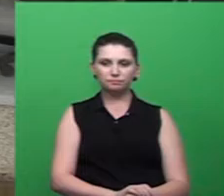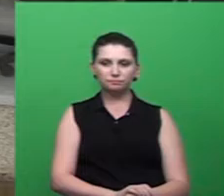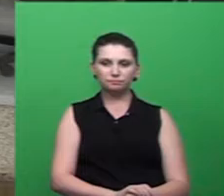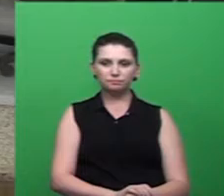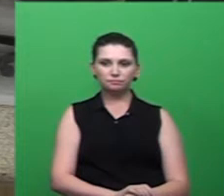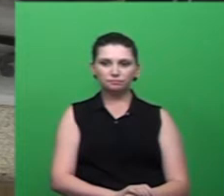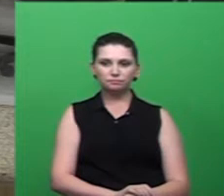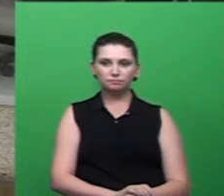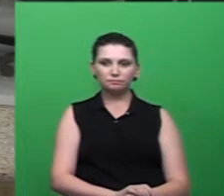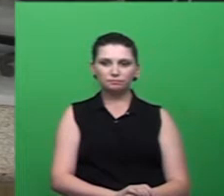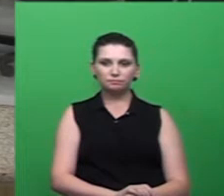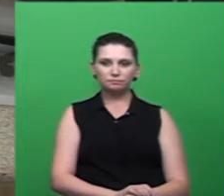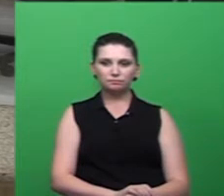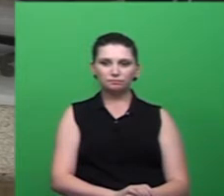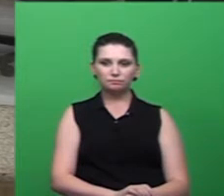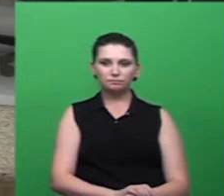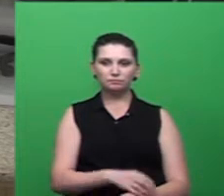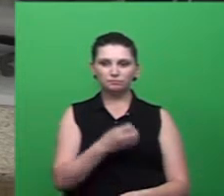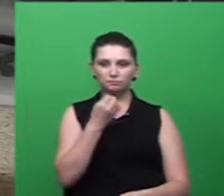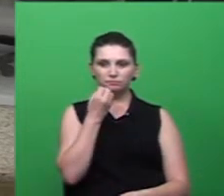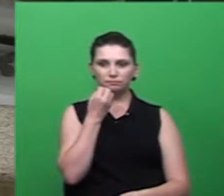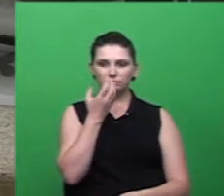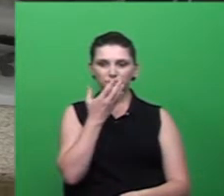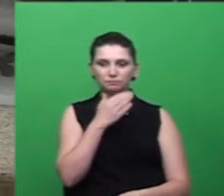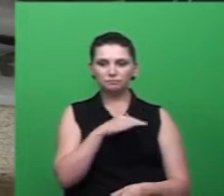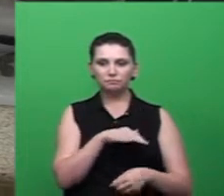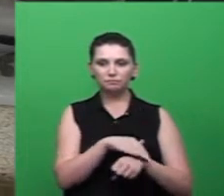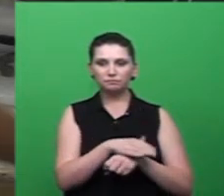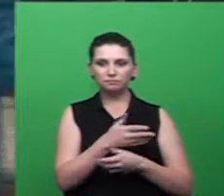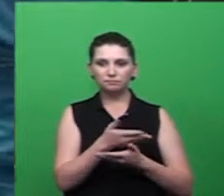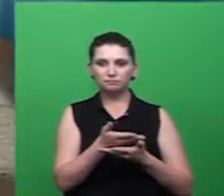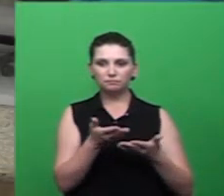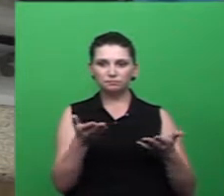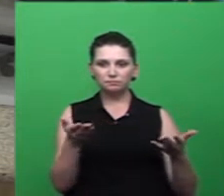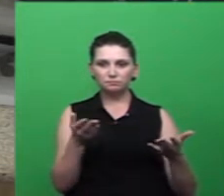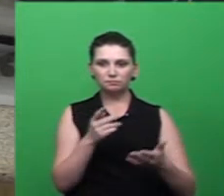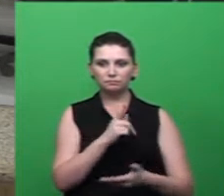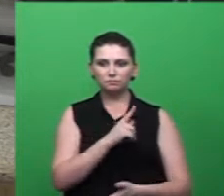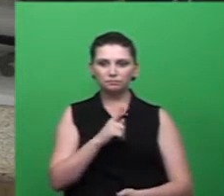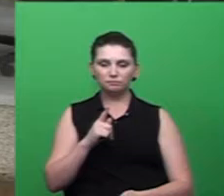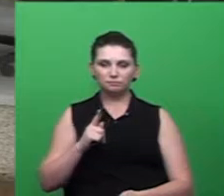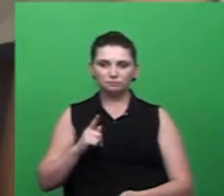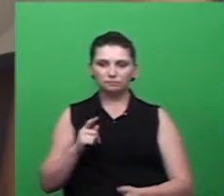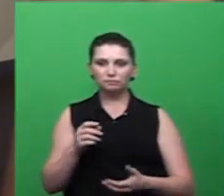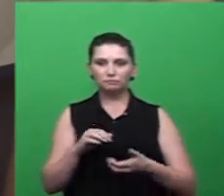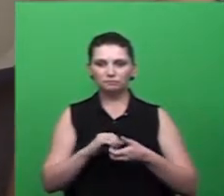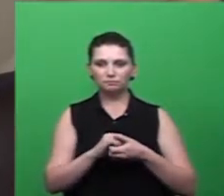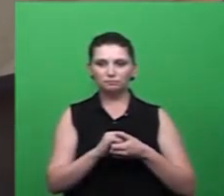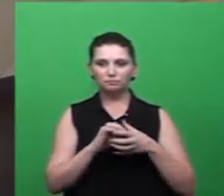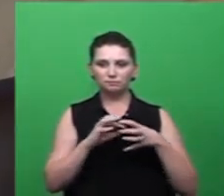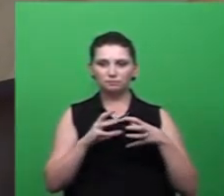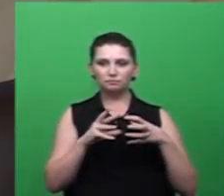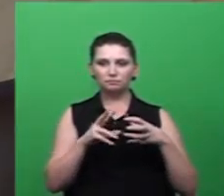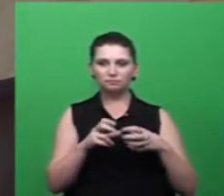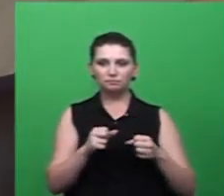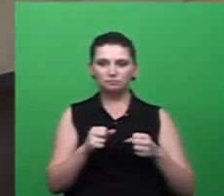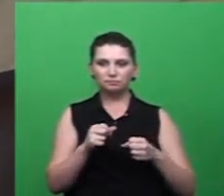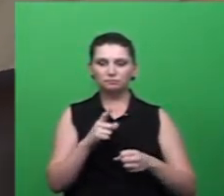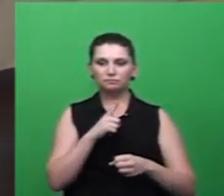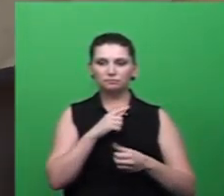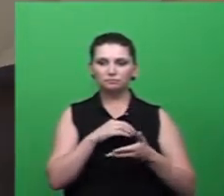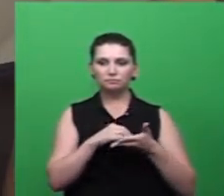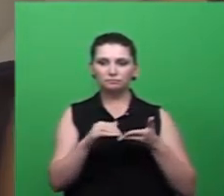Boa noite a todos. Cumprimentando o presidente, cumprimento aos demais vereadores da casa. Ao secretário Vitor,